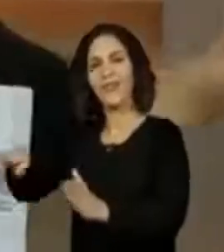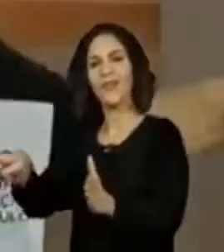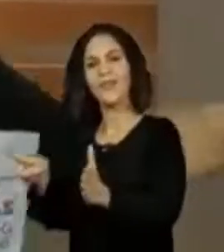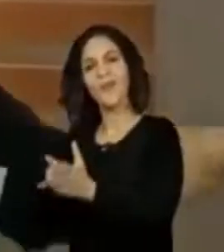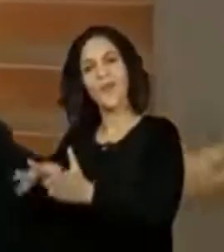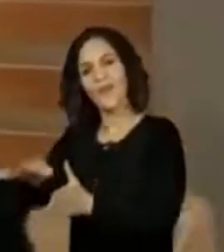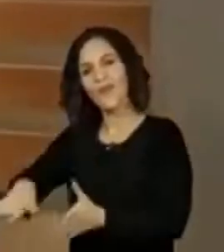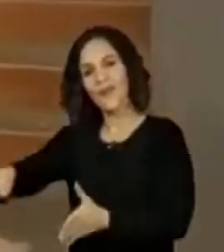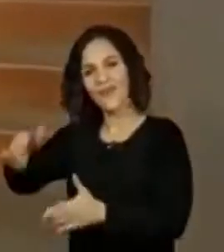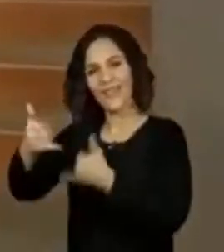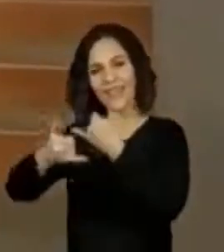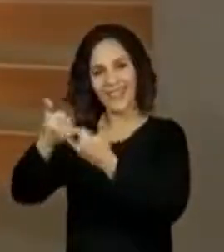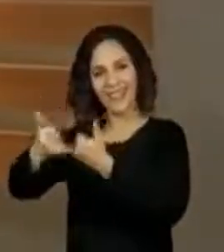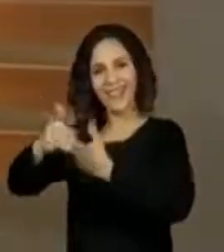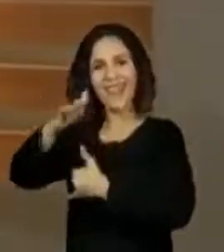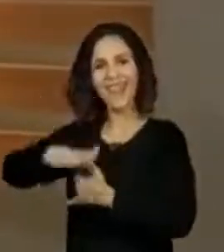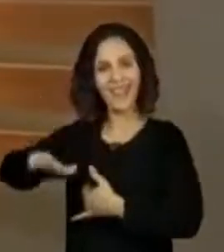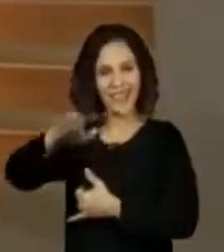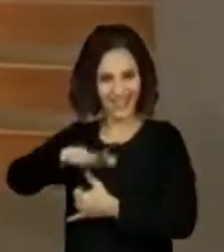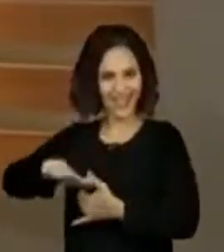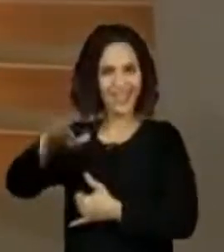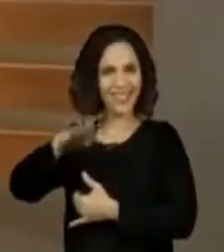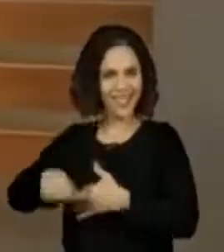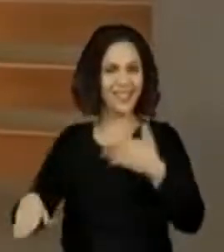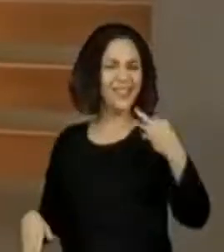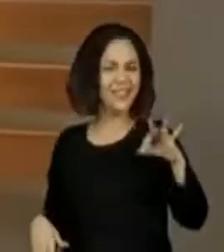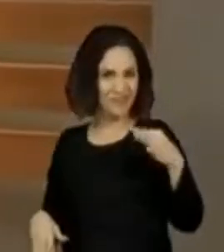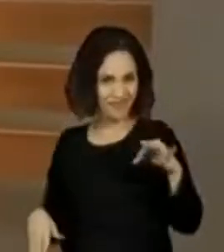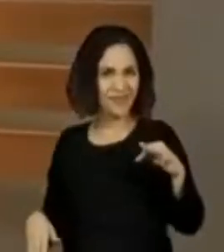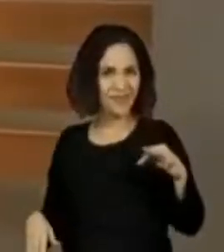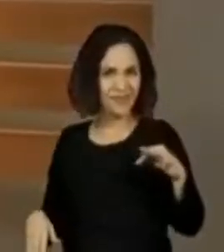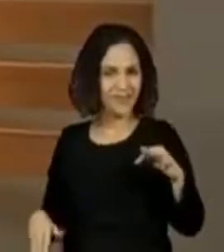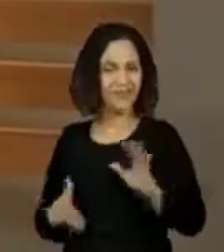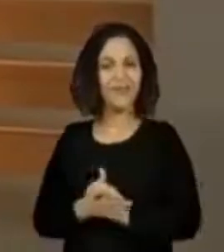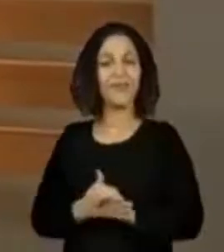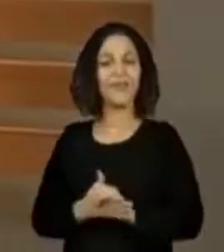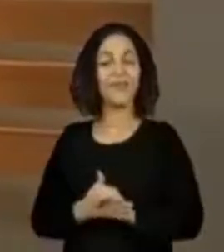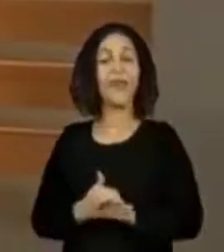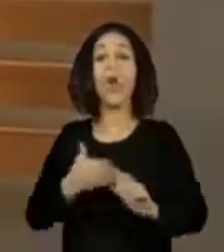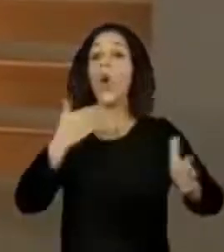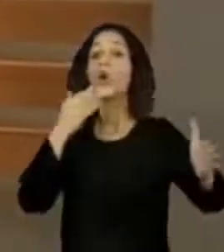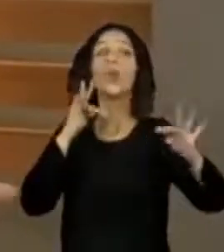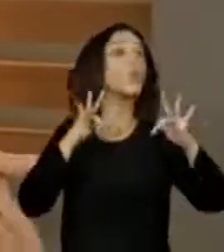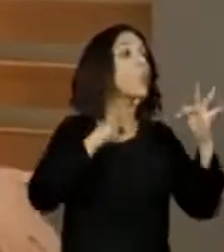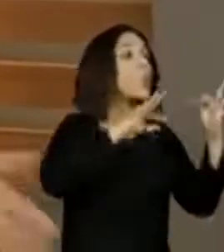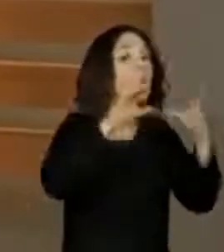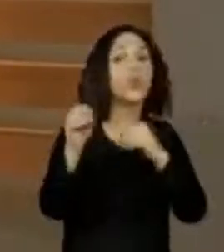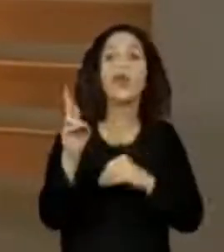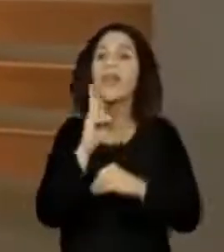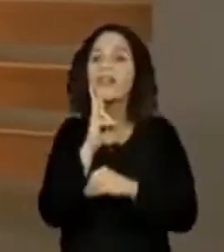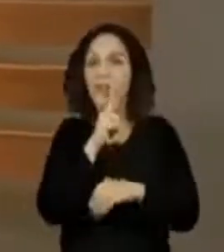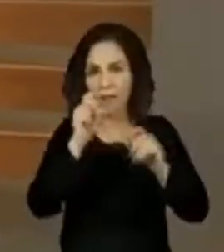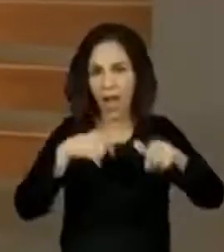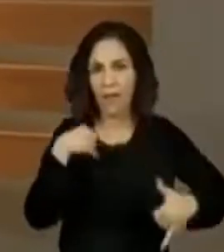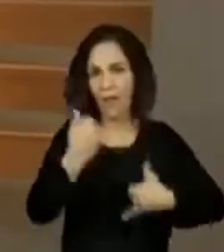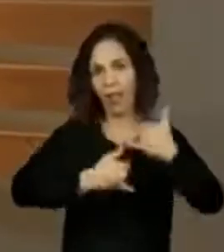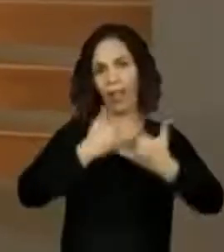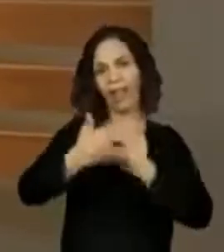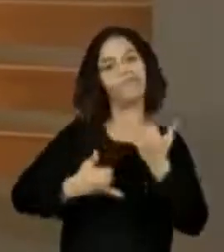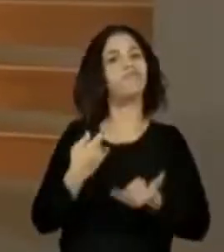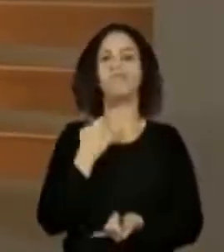espaços próprios para brincadeiras. Não é em qualquer lugar que você vai brincar.